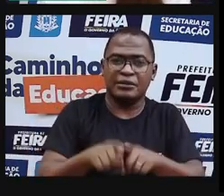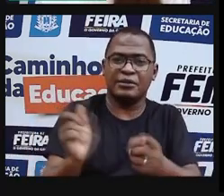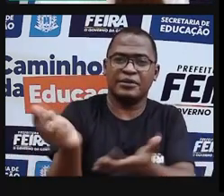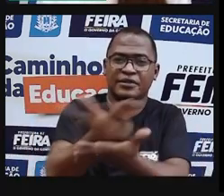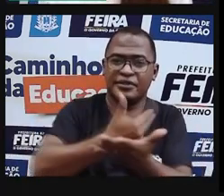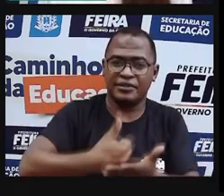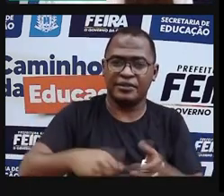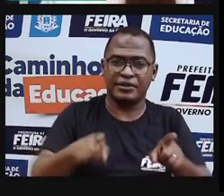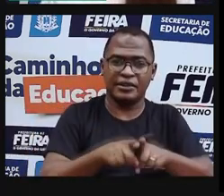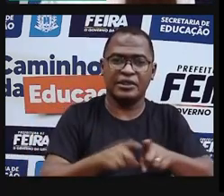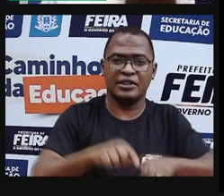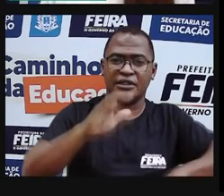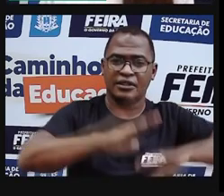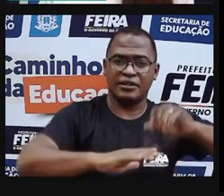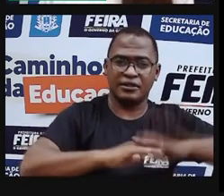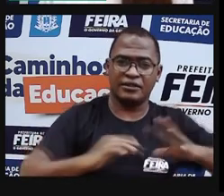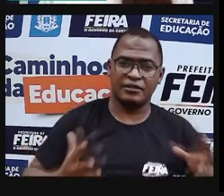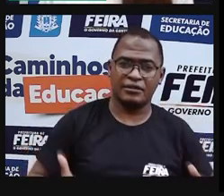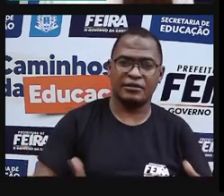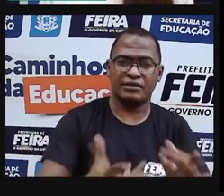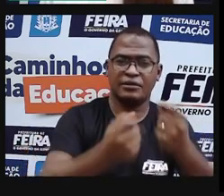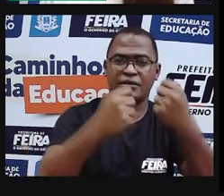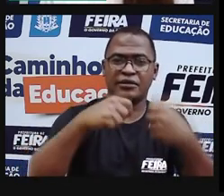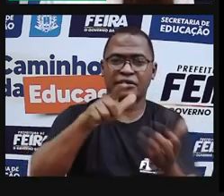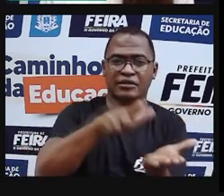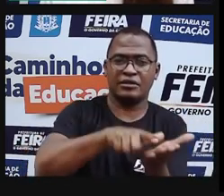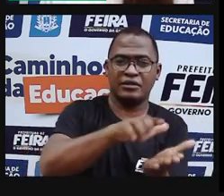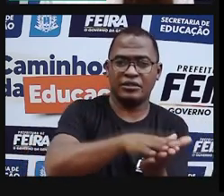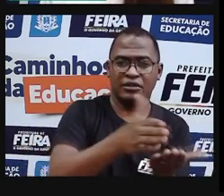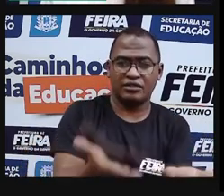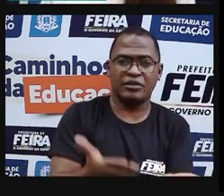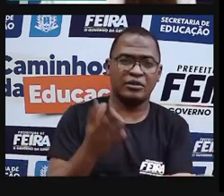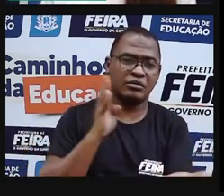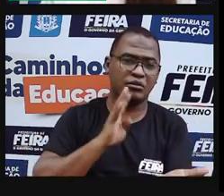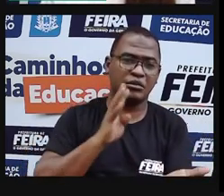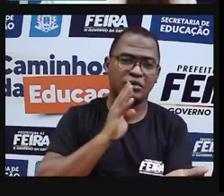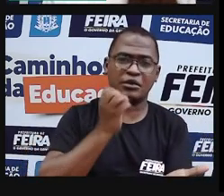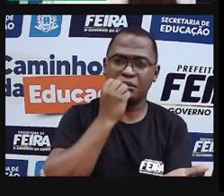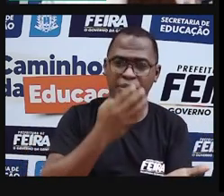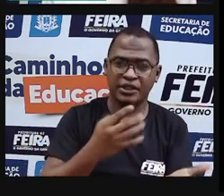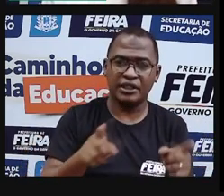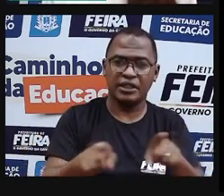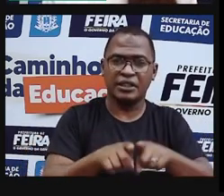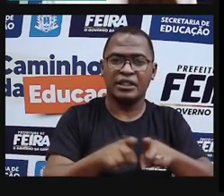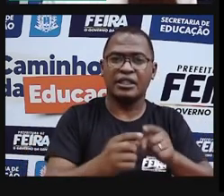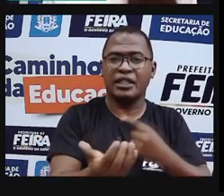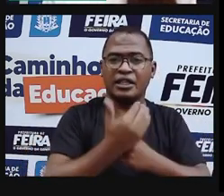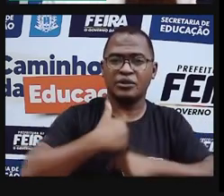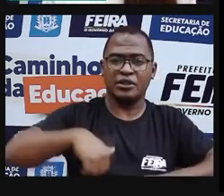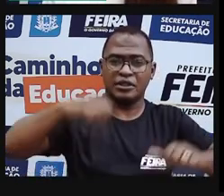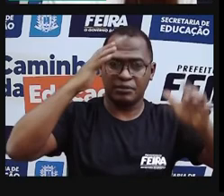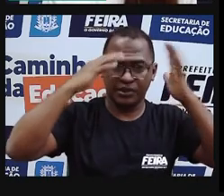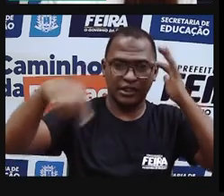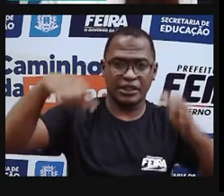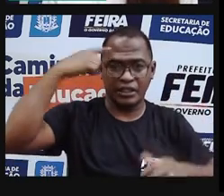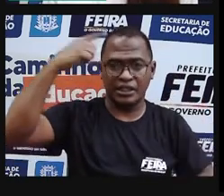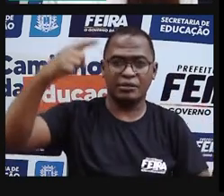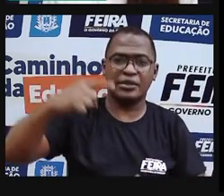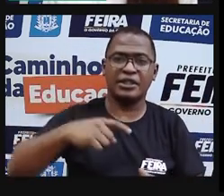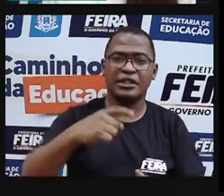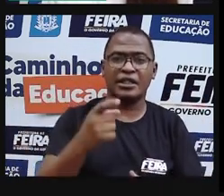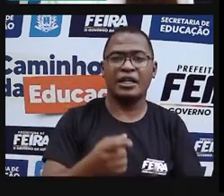de vocês usando essa técnica, que é uma técnica muito bacana da Ju, que remete à estilografura. Tá bom, gente?